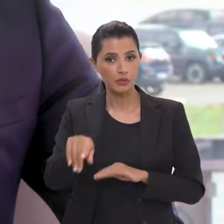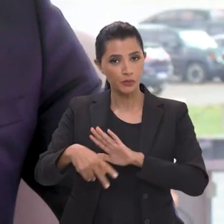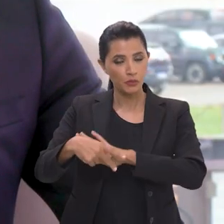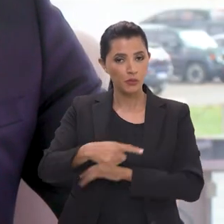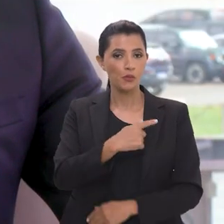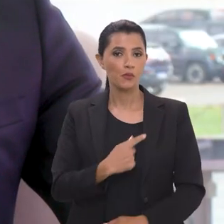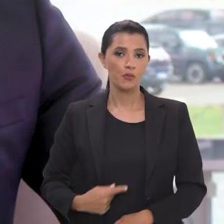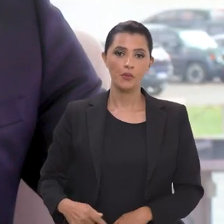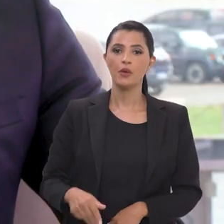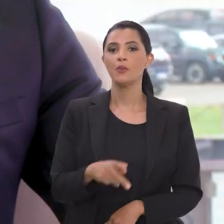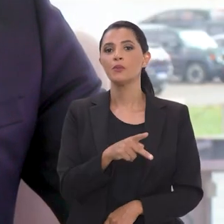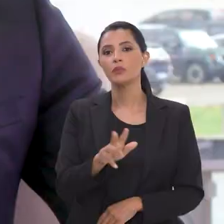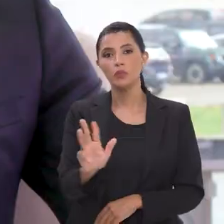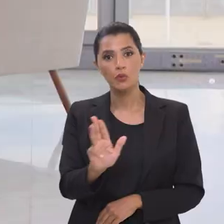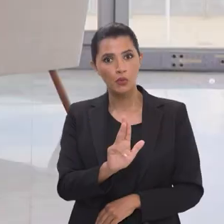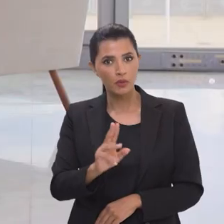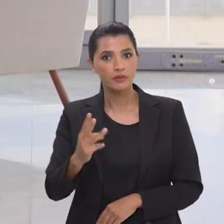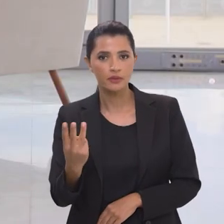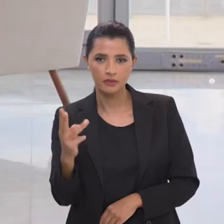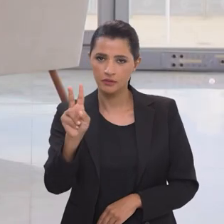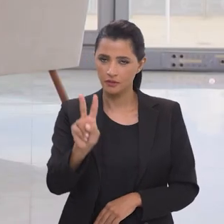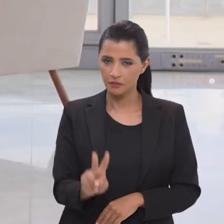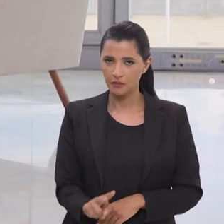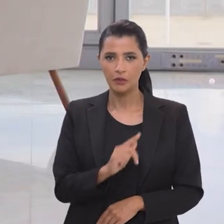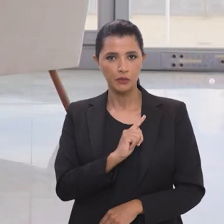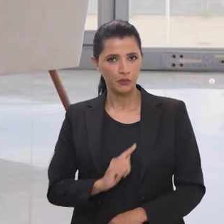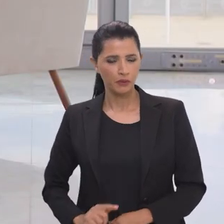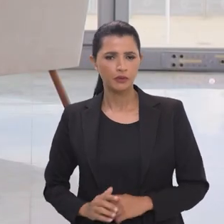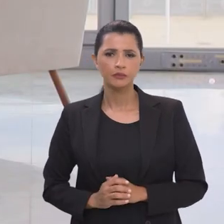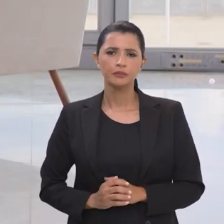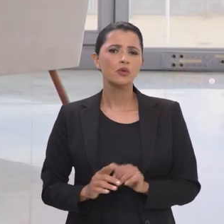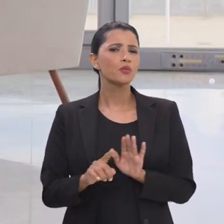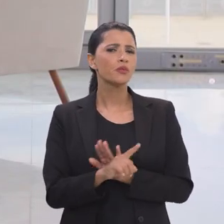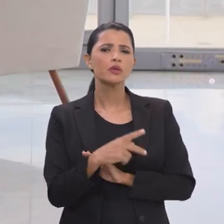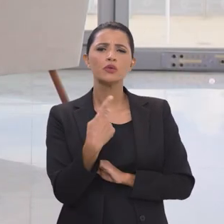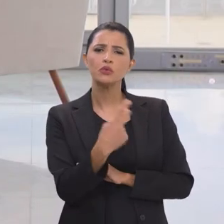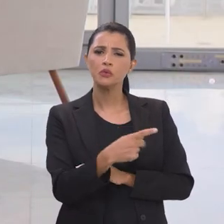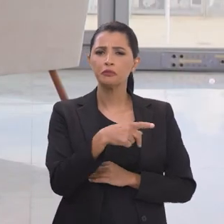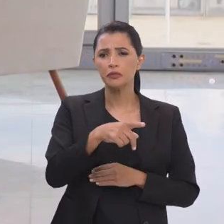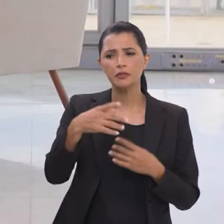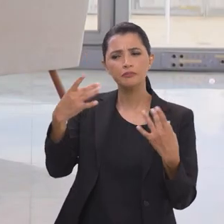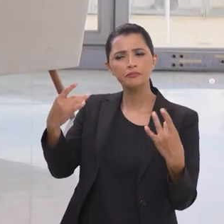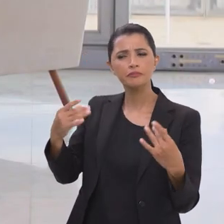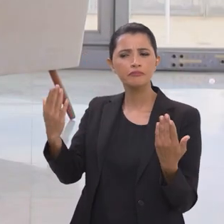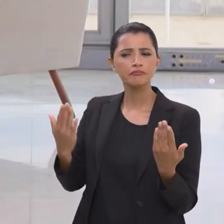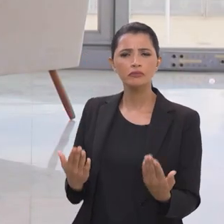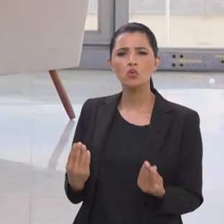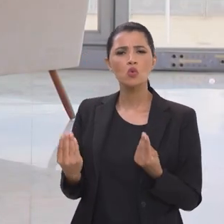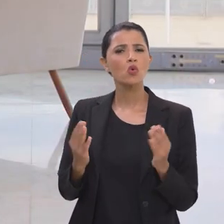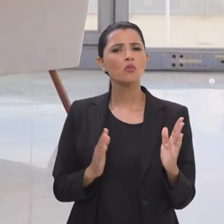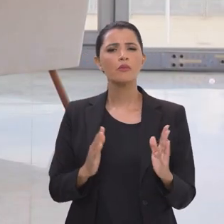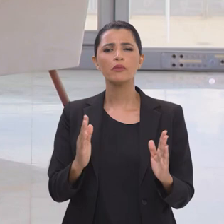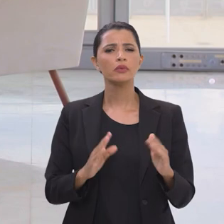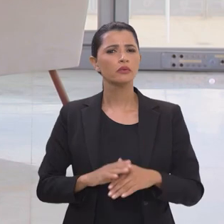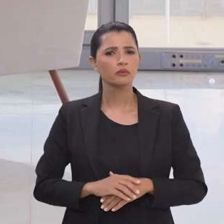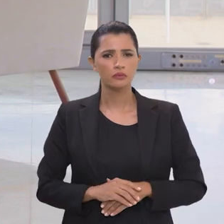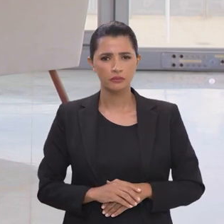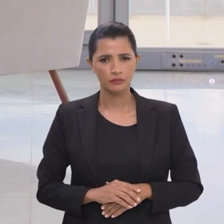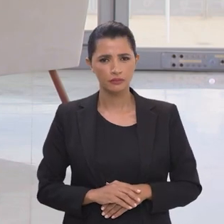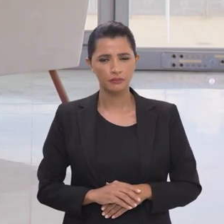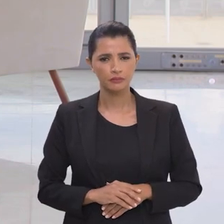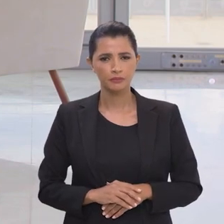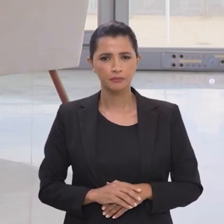presidente Lula nesse terceiro mandato. Eu queria começar a nossa entrevista com o senhor fazendo uma análise, como que foi este período?